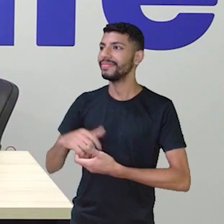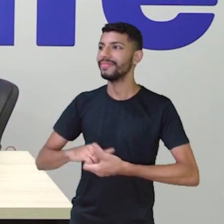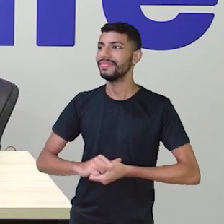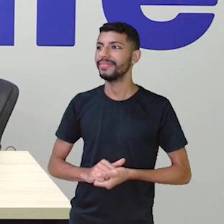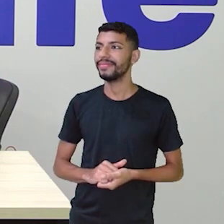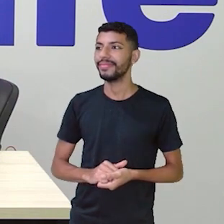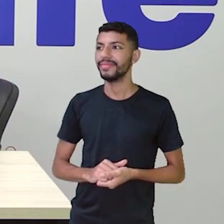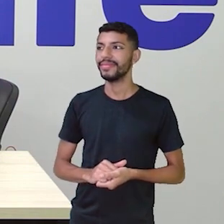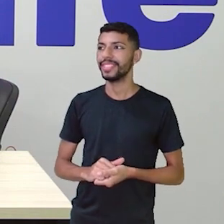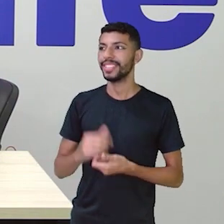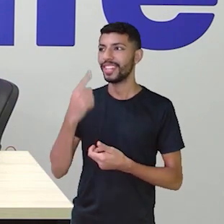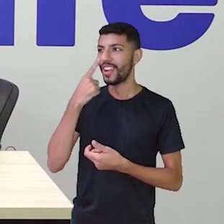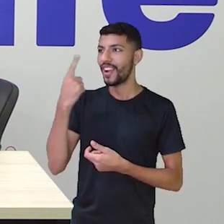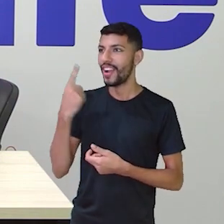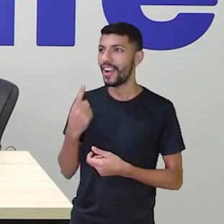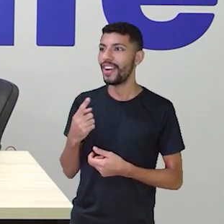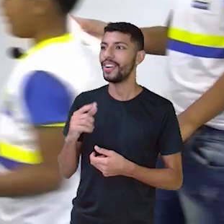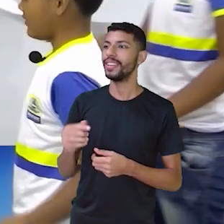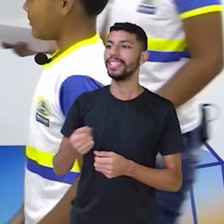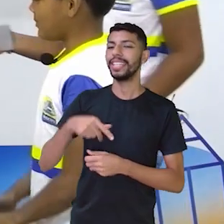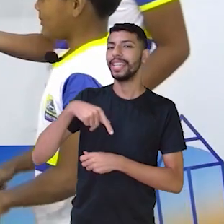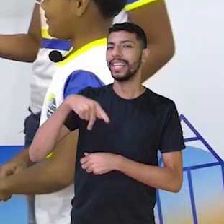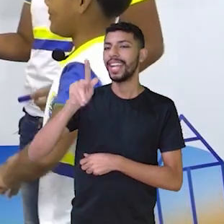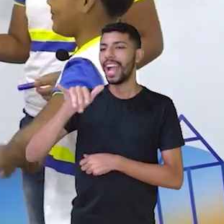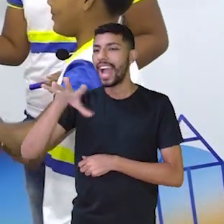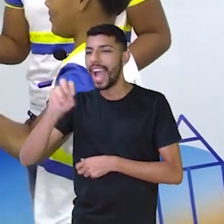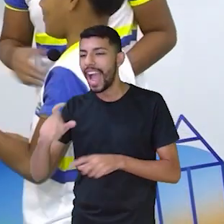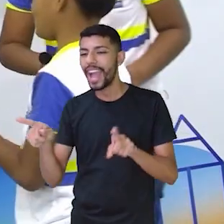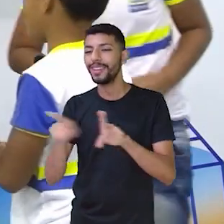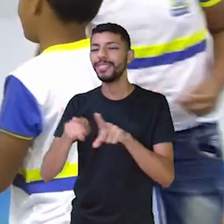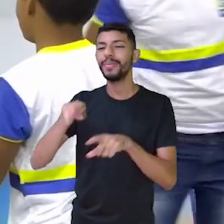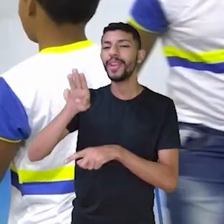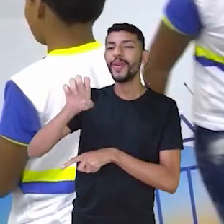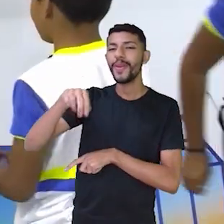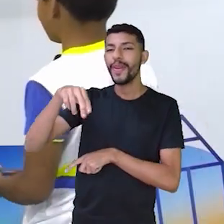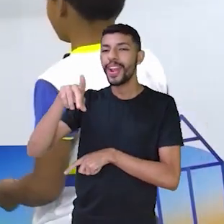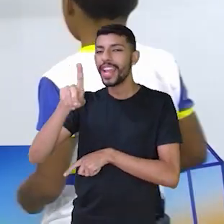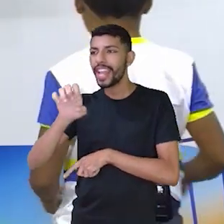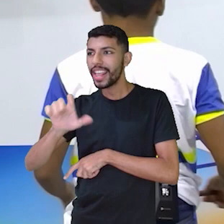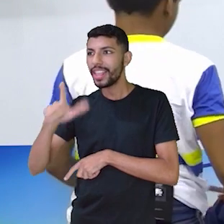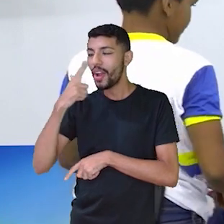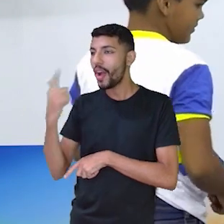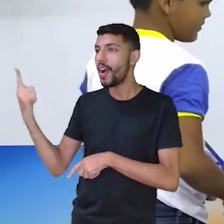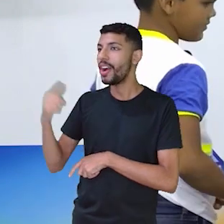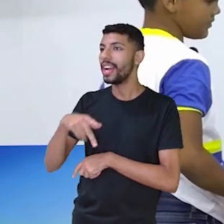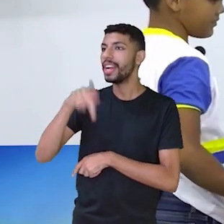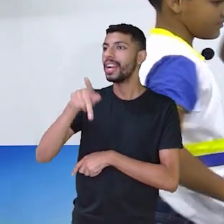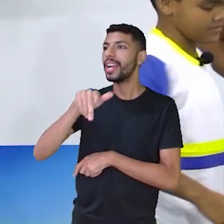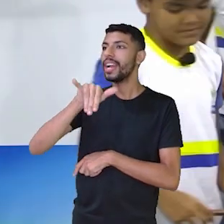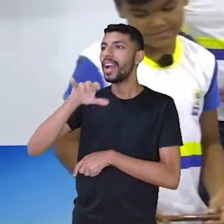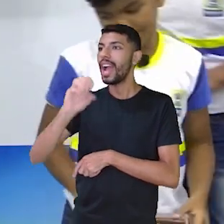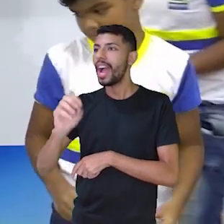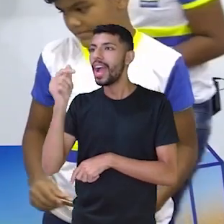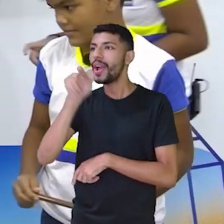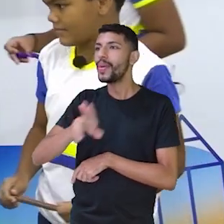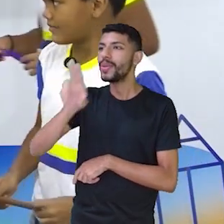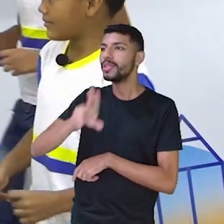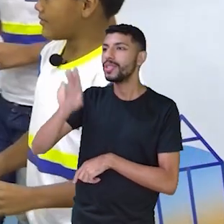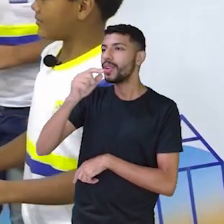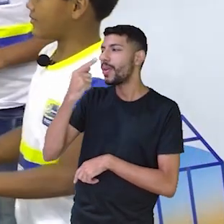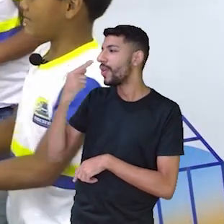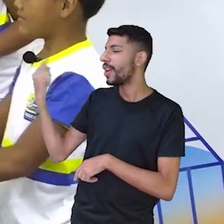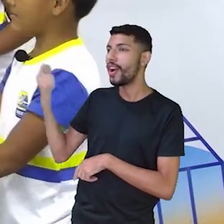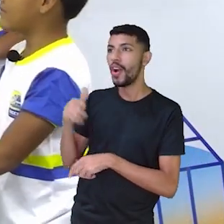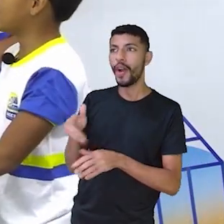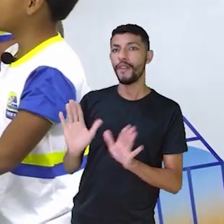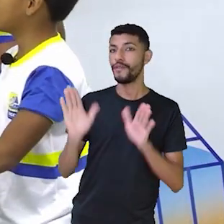Vamos ver aqui Caio e o Wendel. Caio utilizou aqui, eu vou pedir para focar bem aqui nessa